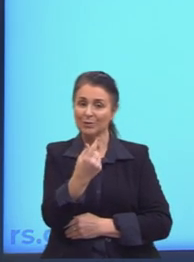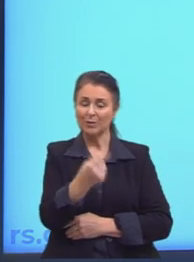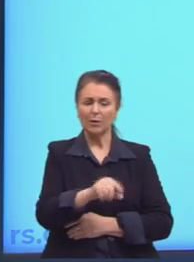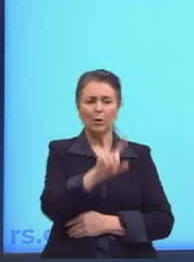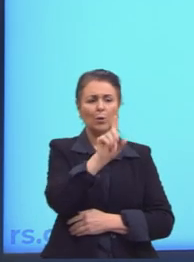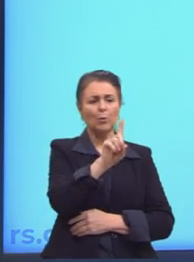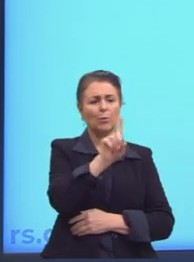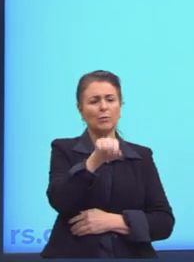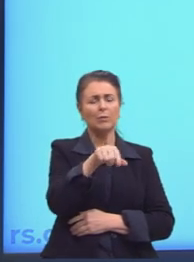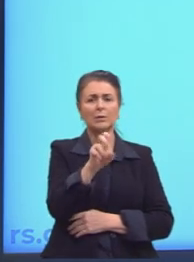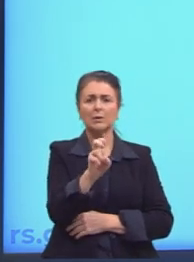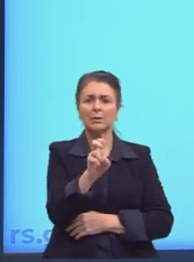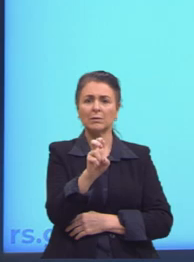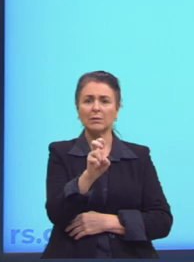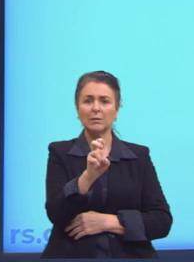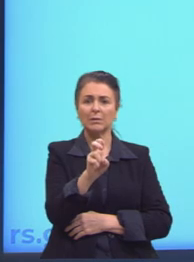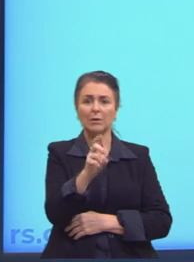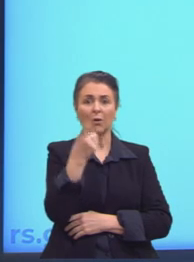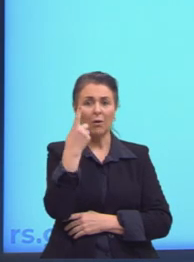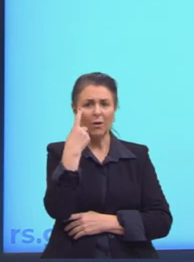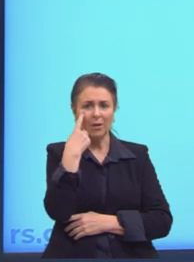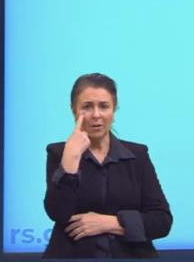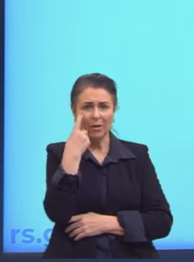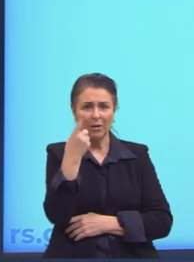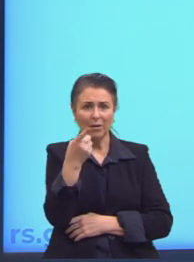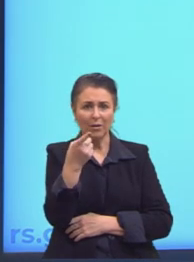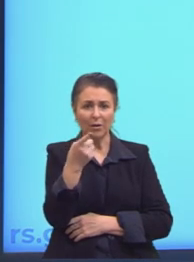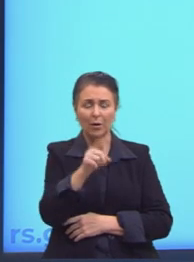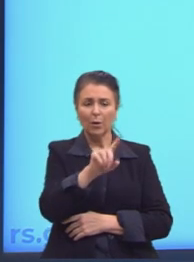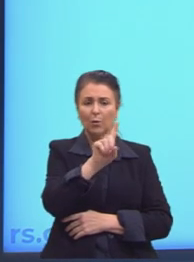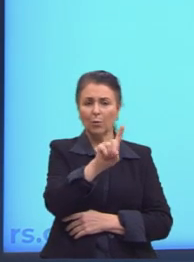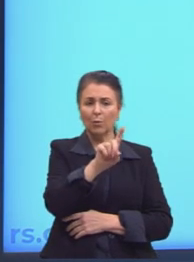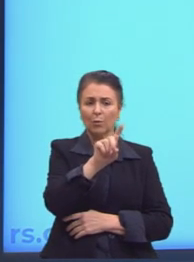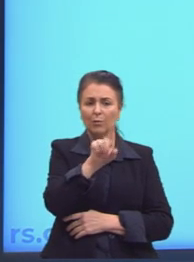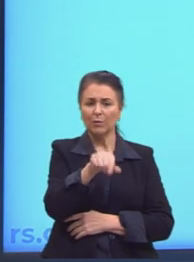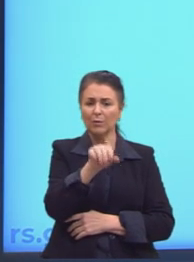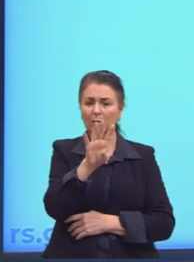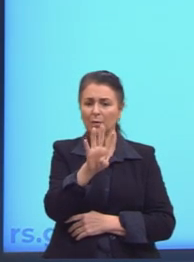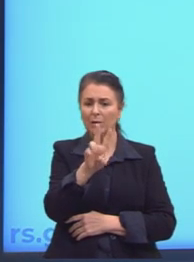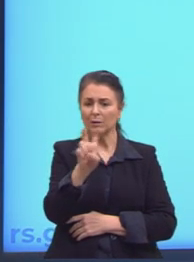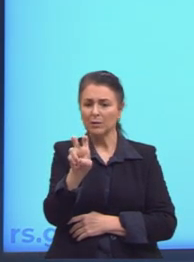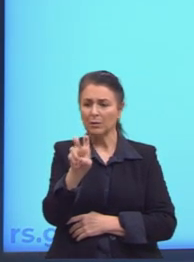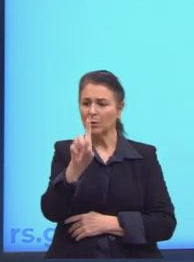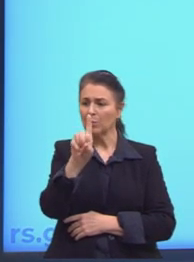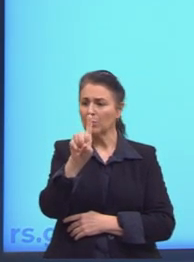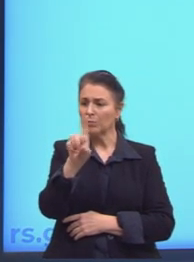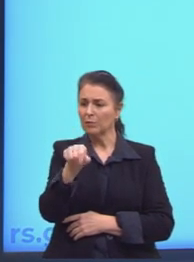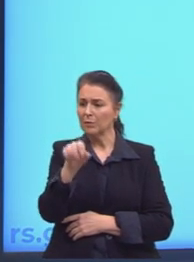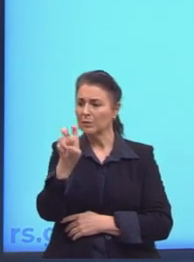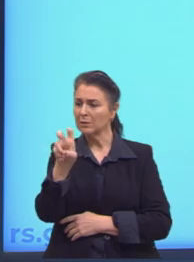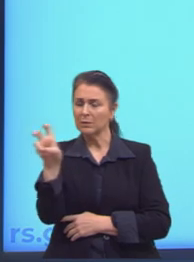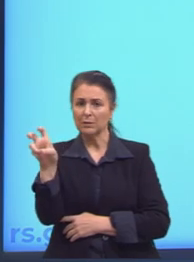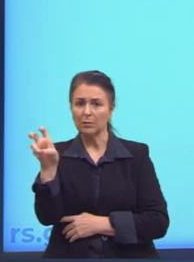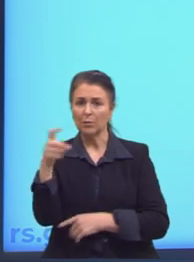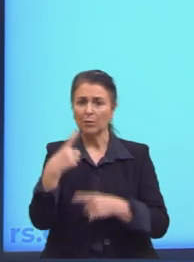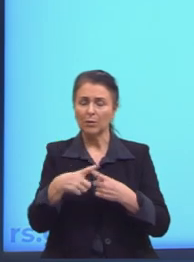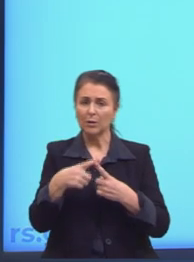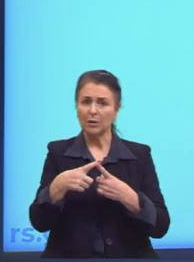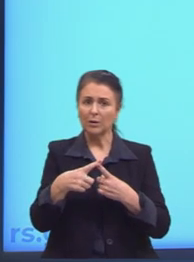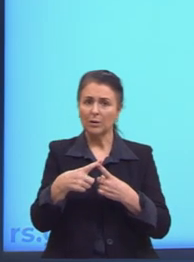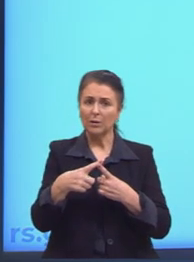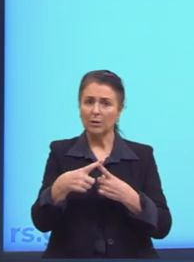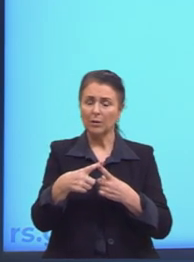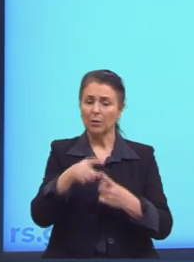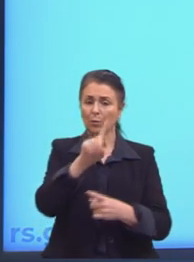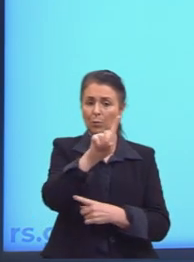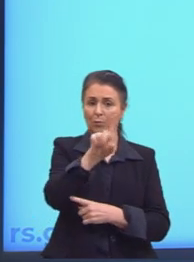,5? A gente vê aqui 1,45 e 1,55. Por quê? Porque